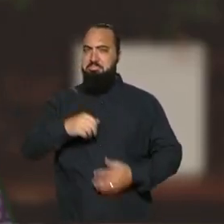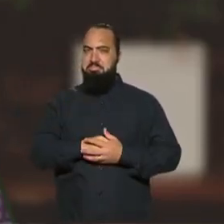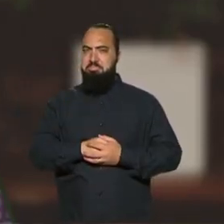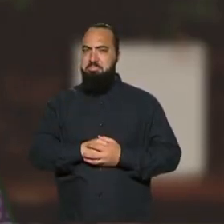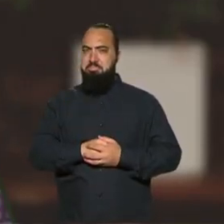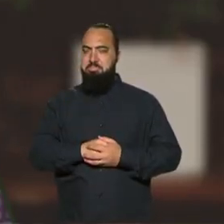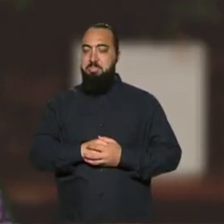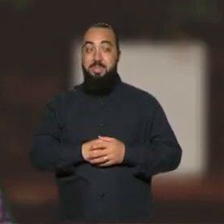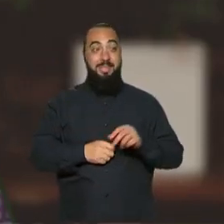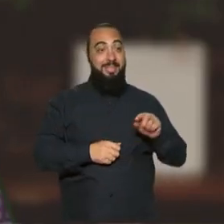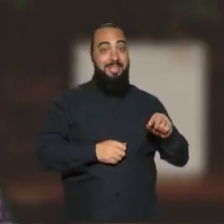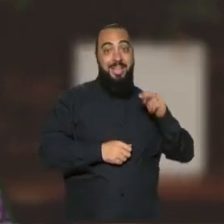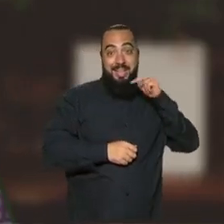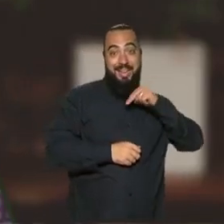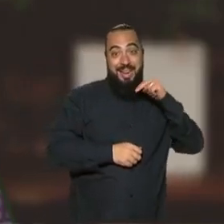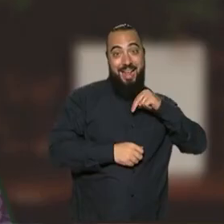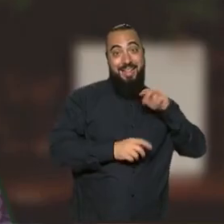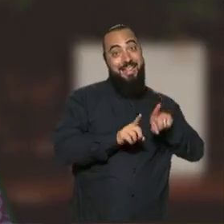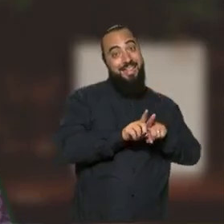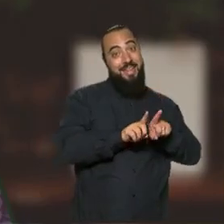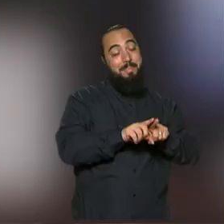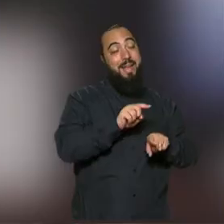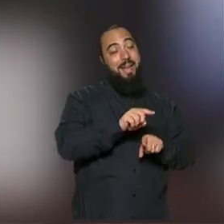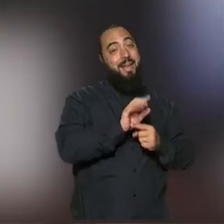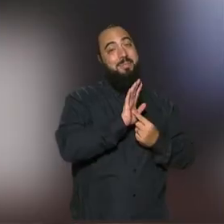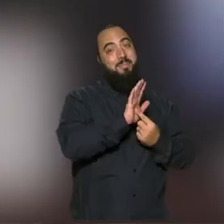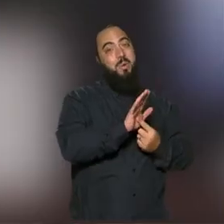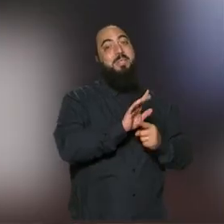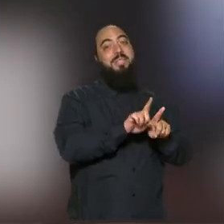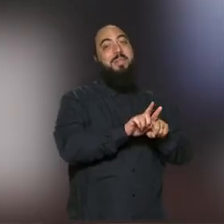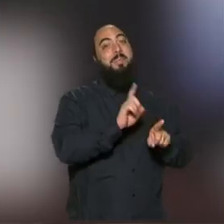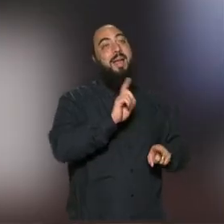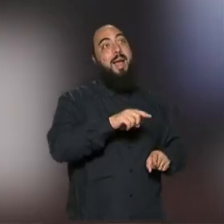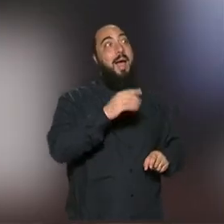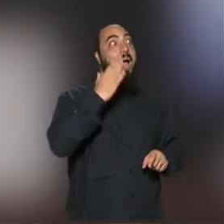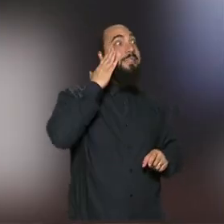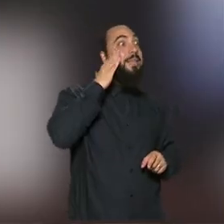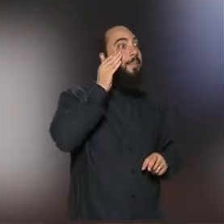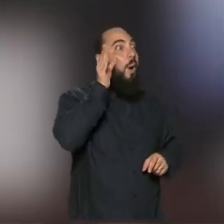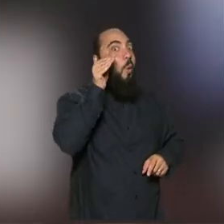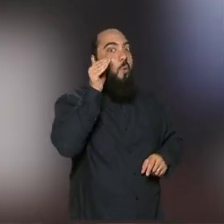e a Sofia também representando o querer saber.